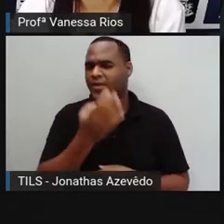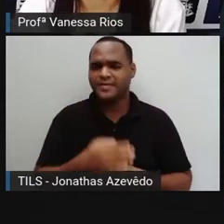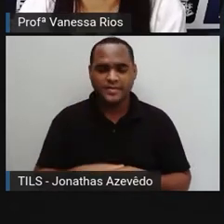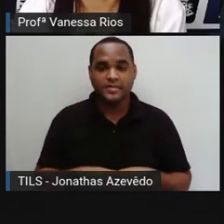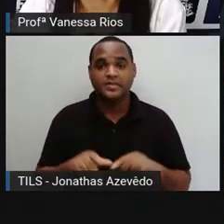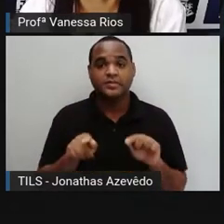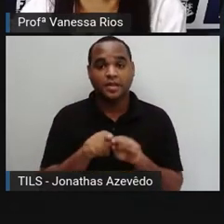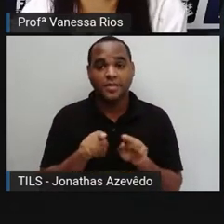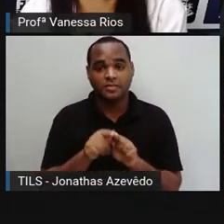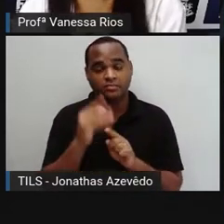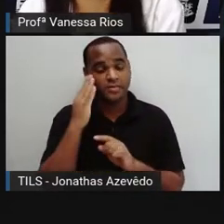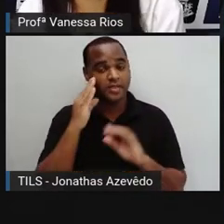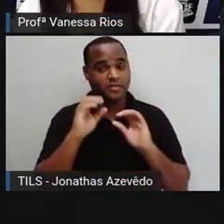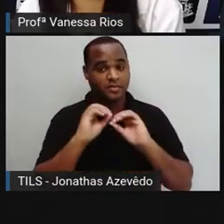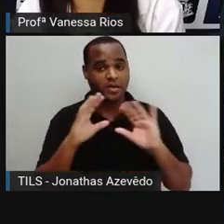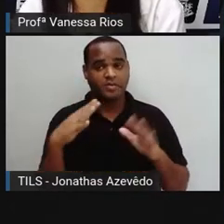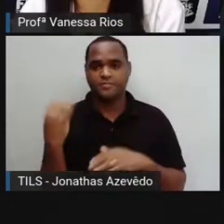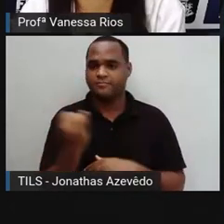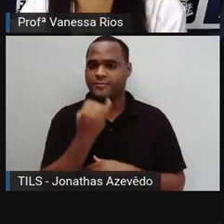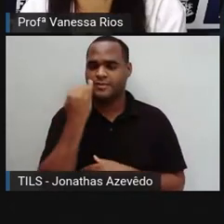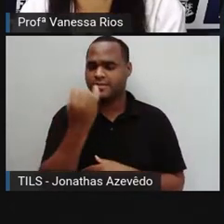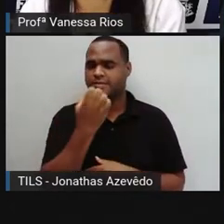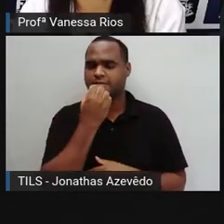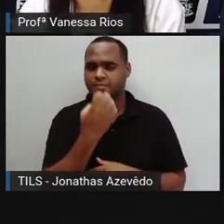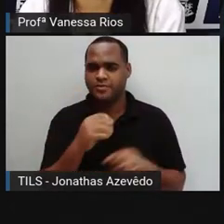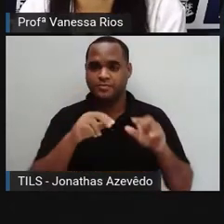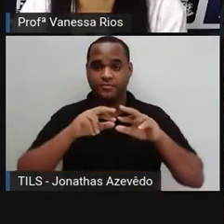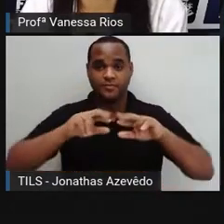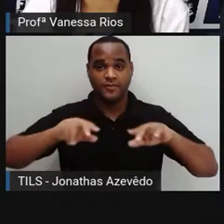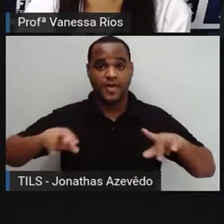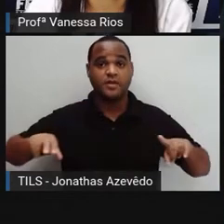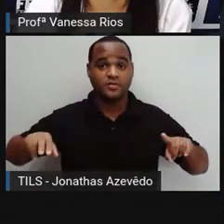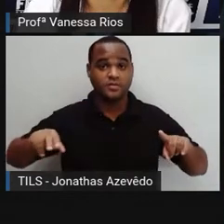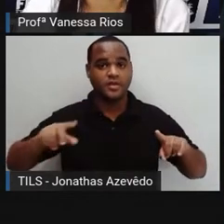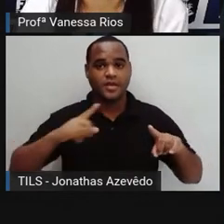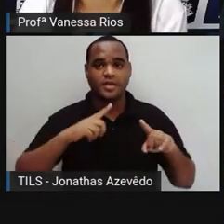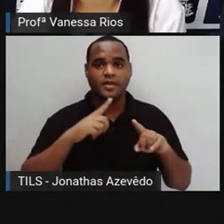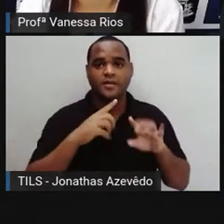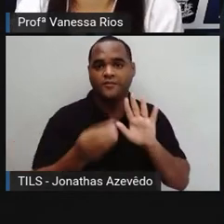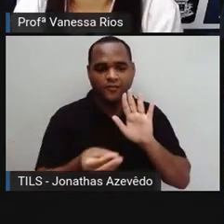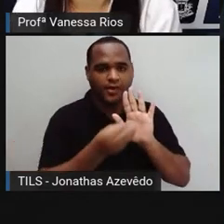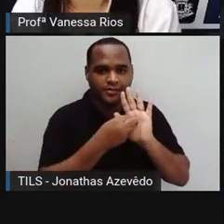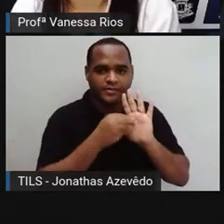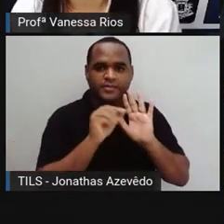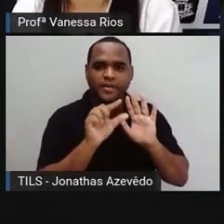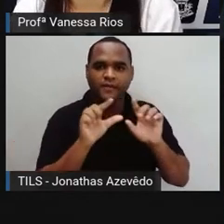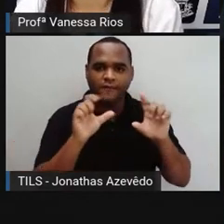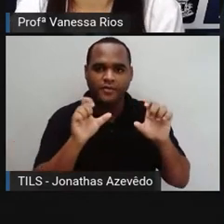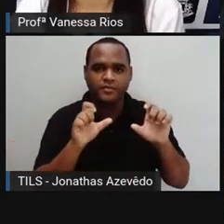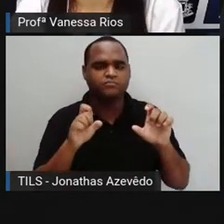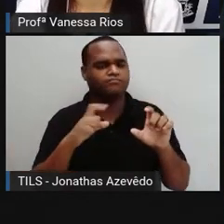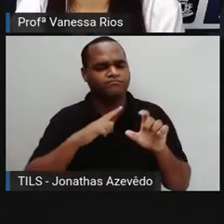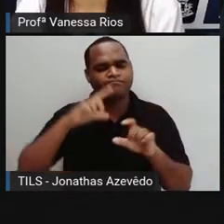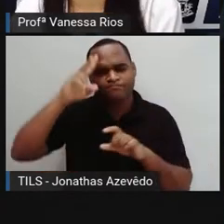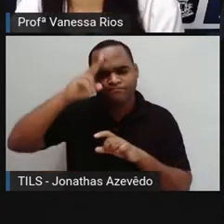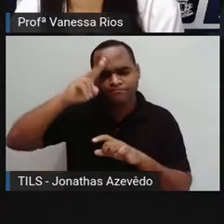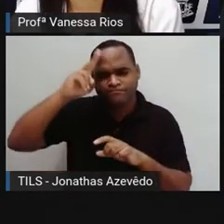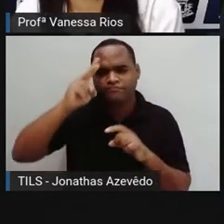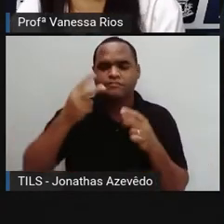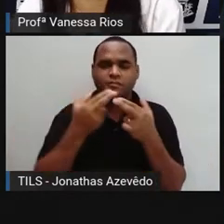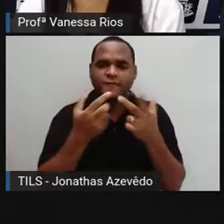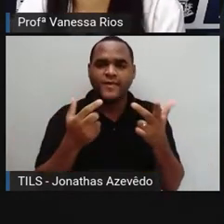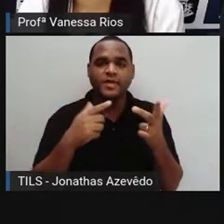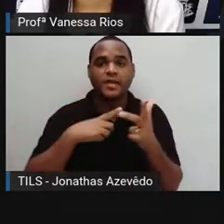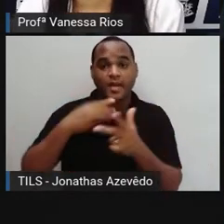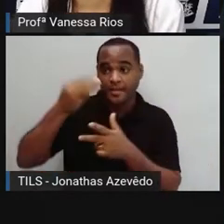entende aí também a importância desses registros, porque eles vão aí guardando as lembranças, as